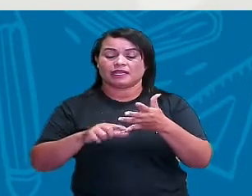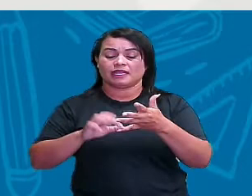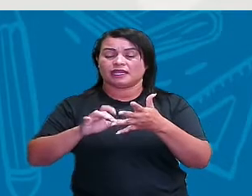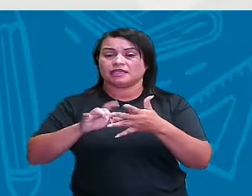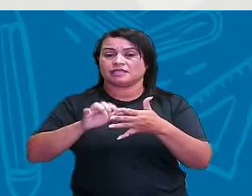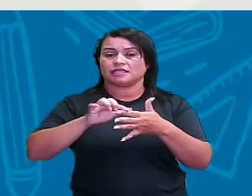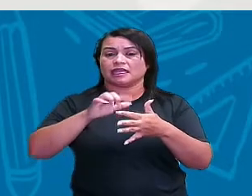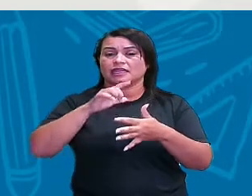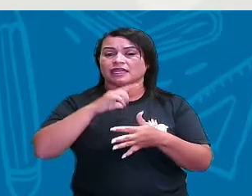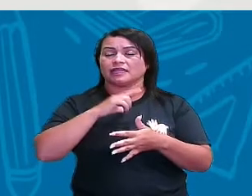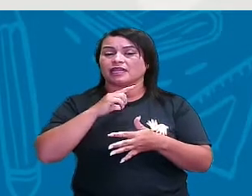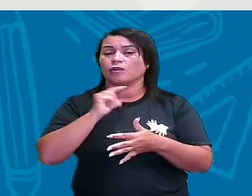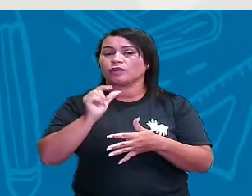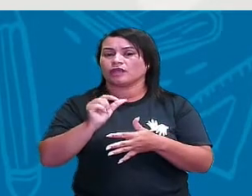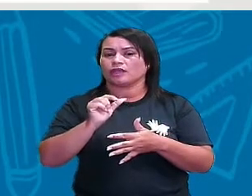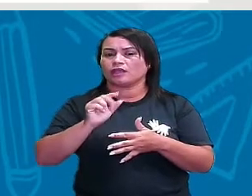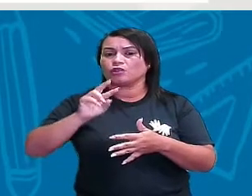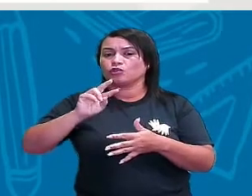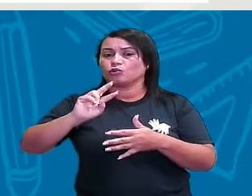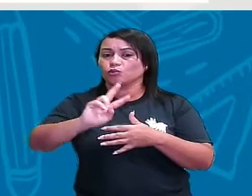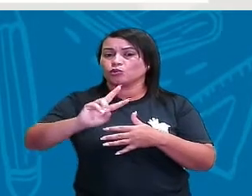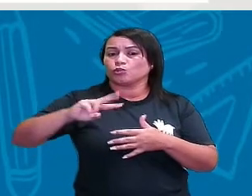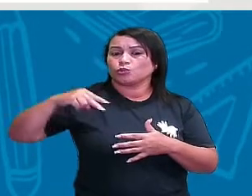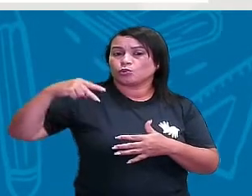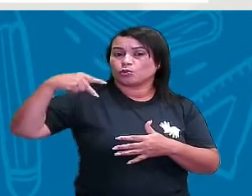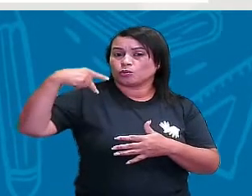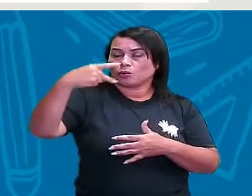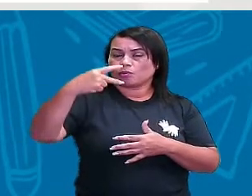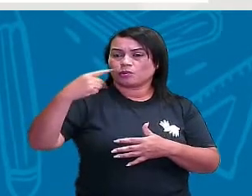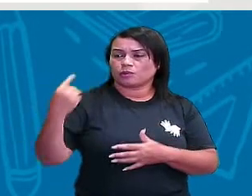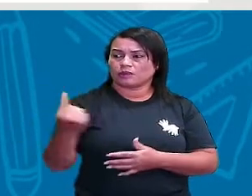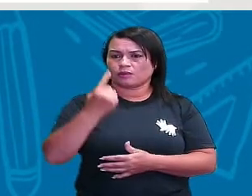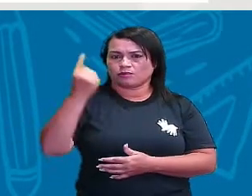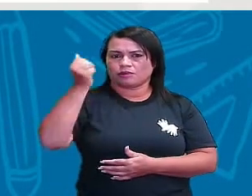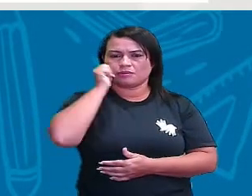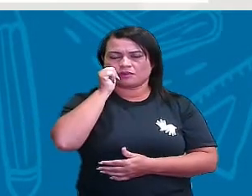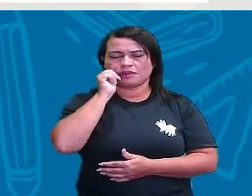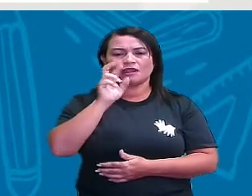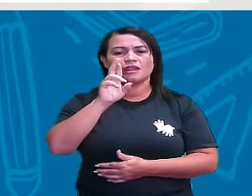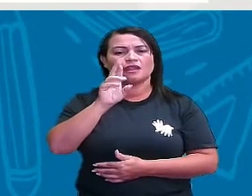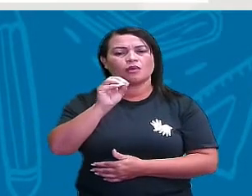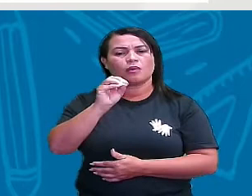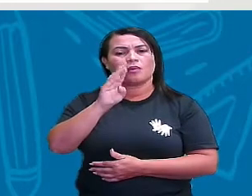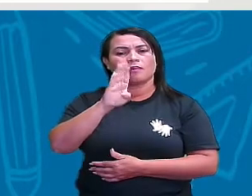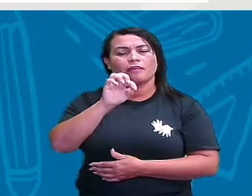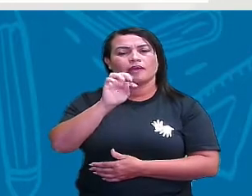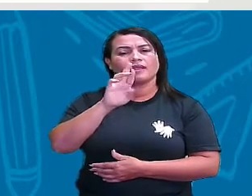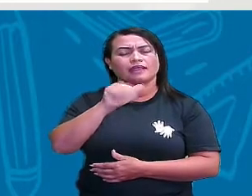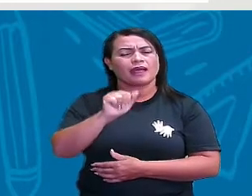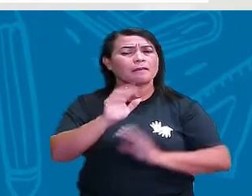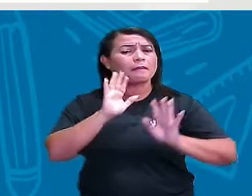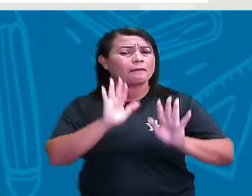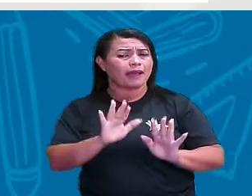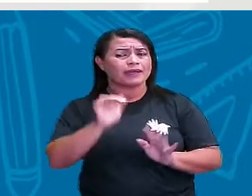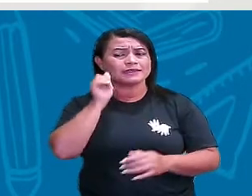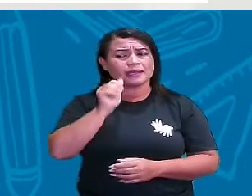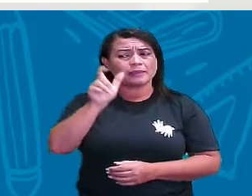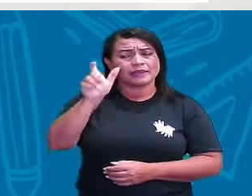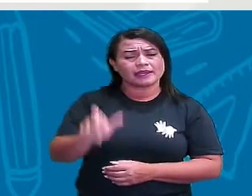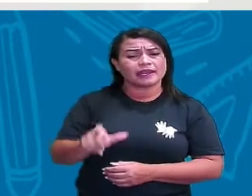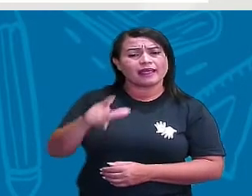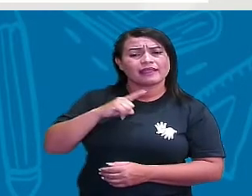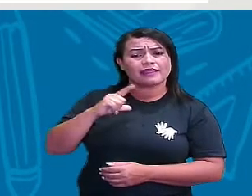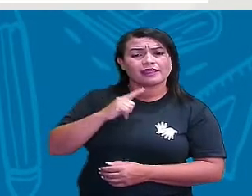Roberta. Tá certo? Então, vamos lá. E se Roberta tem 1 metro,